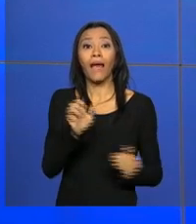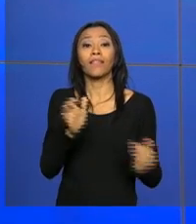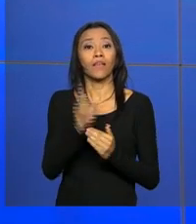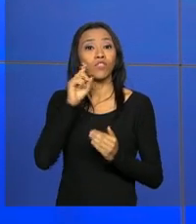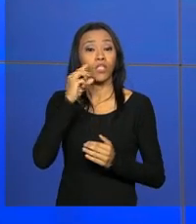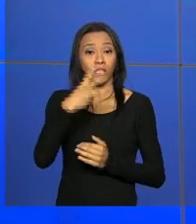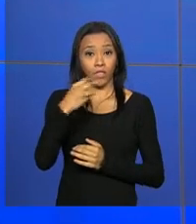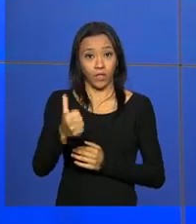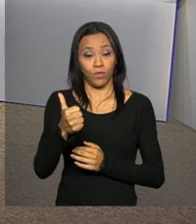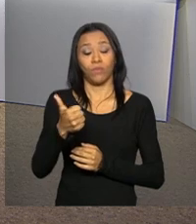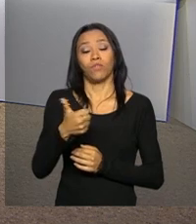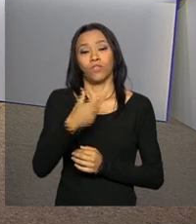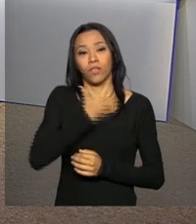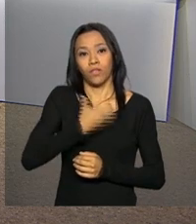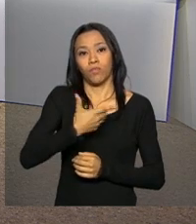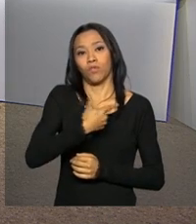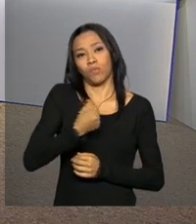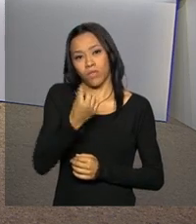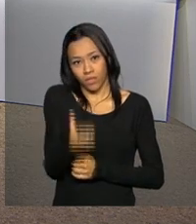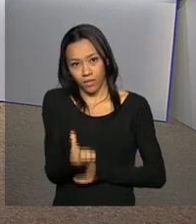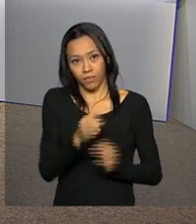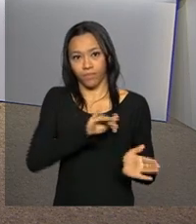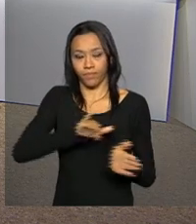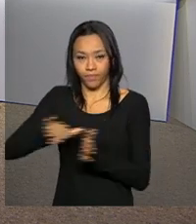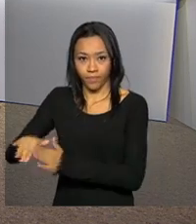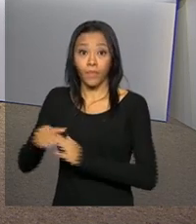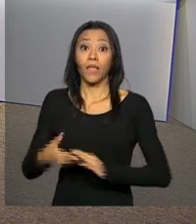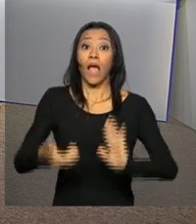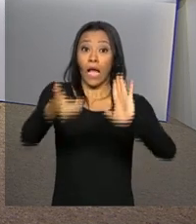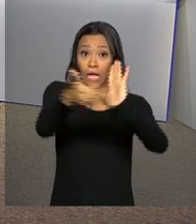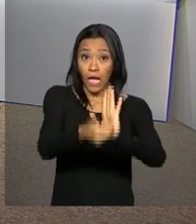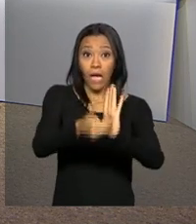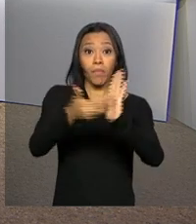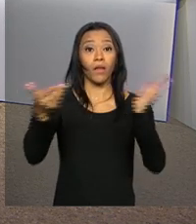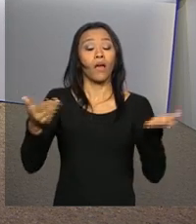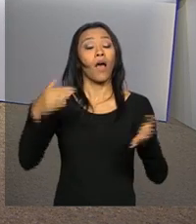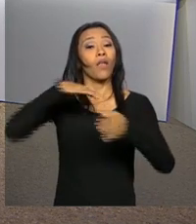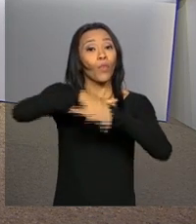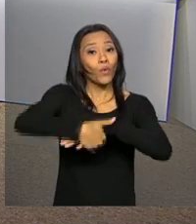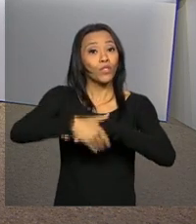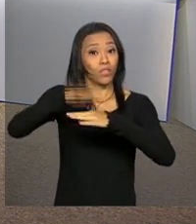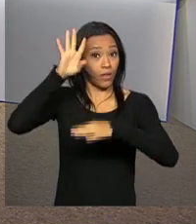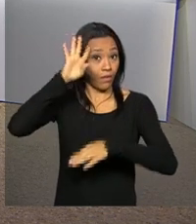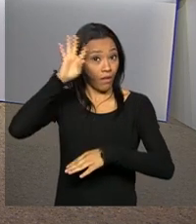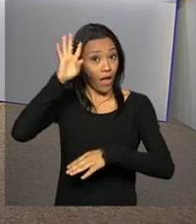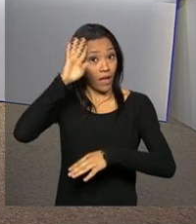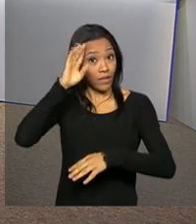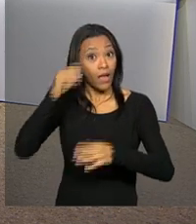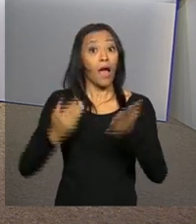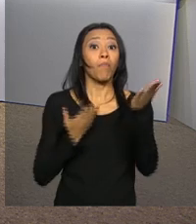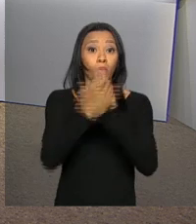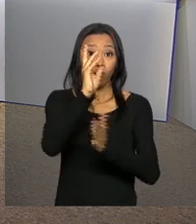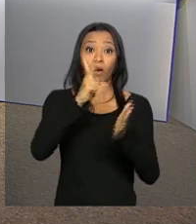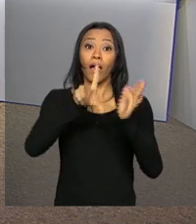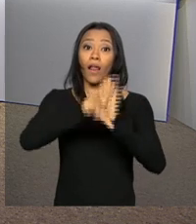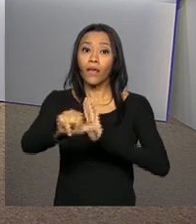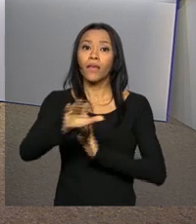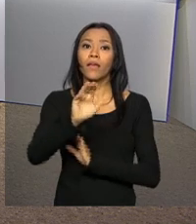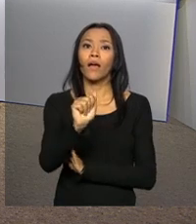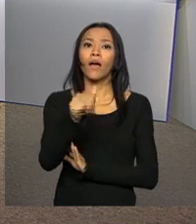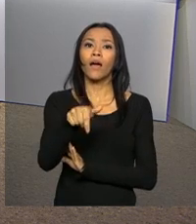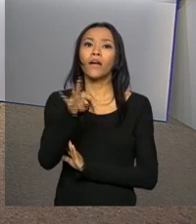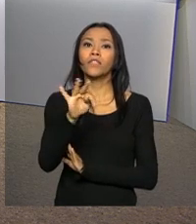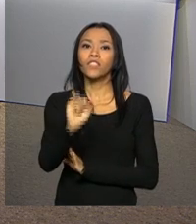2016. A Câmara dos Deputados aprovou na noite desta quarta-feira a lei antiterrorismo. A proposta deixa